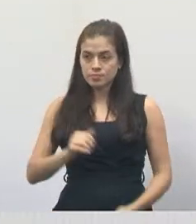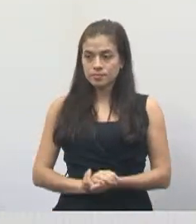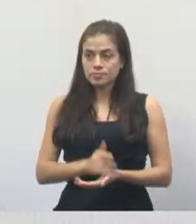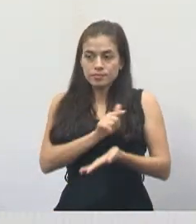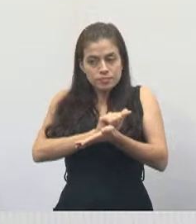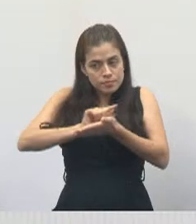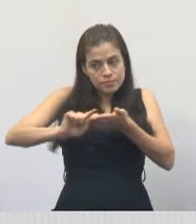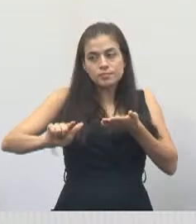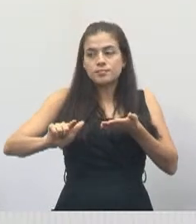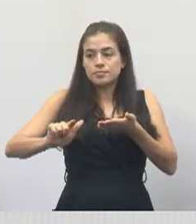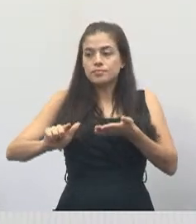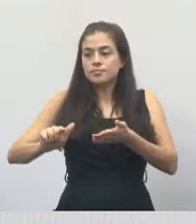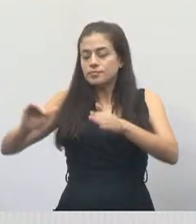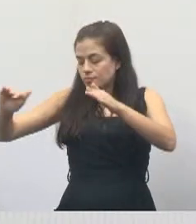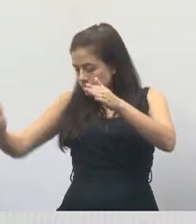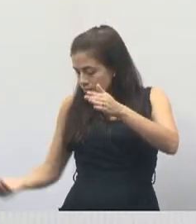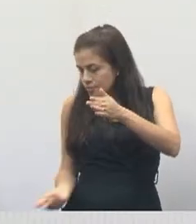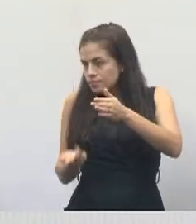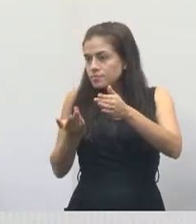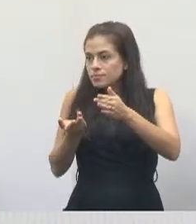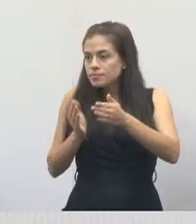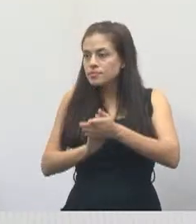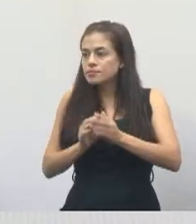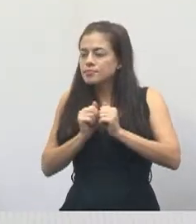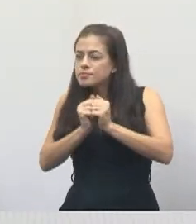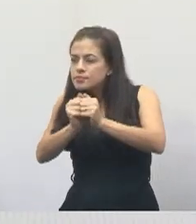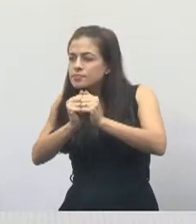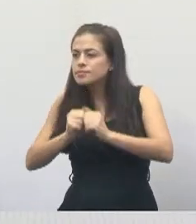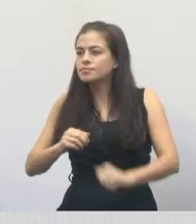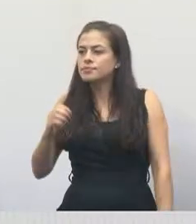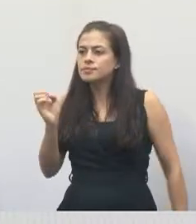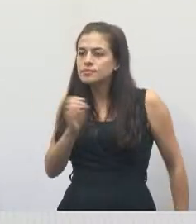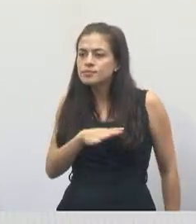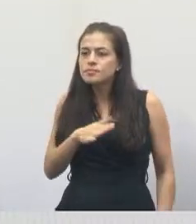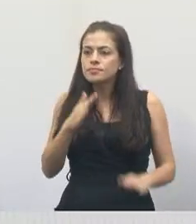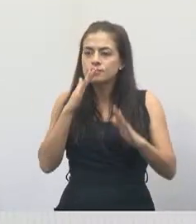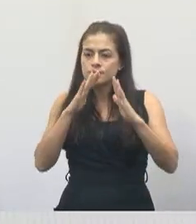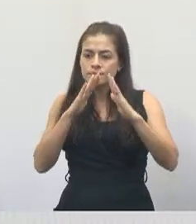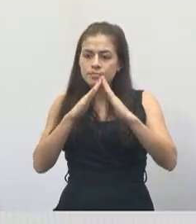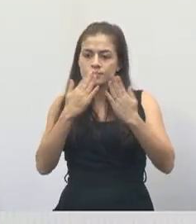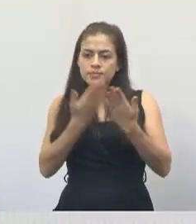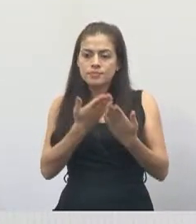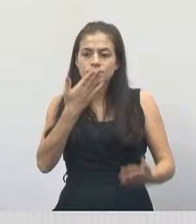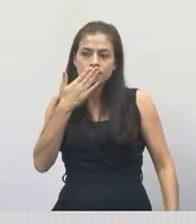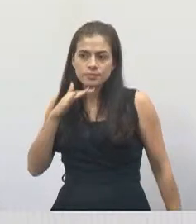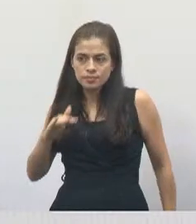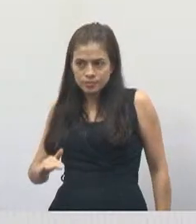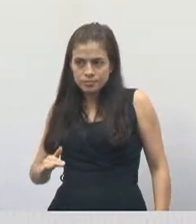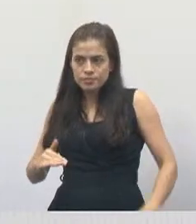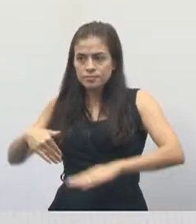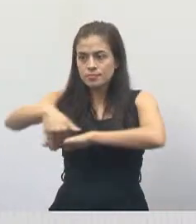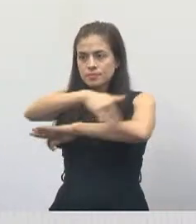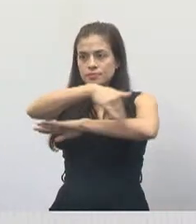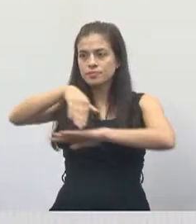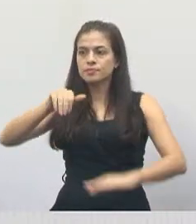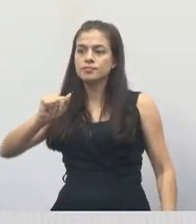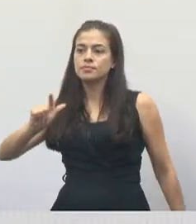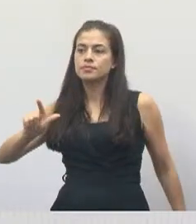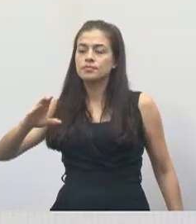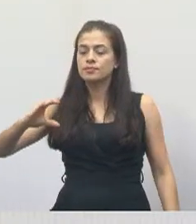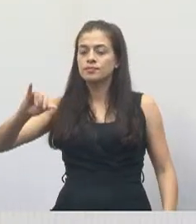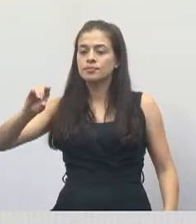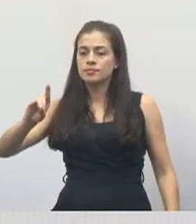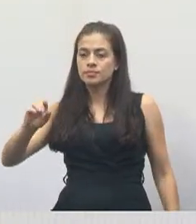Limpeza do valetão ao lado da nova creche, na Avenida Alcide